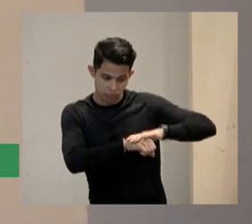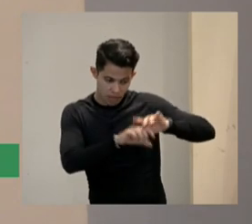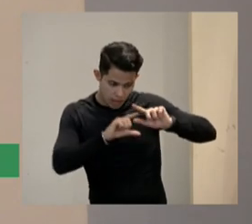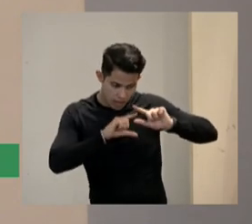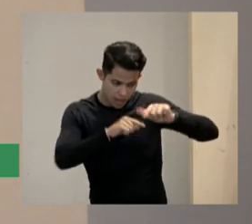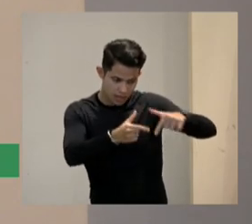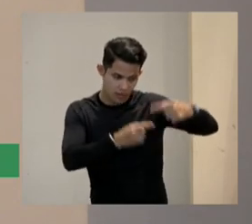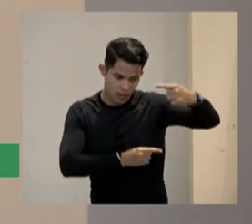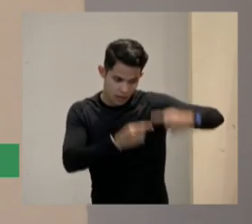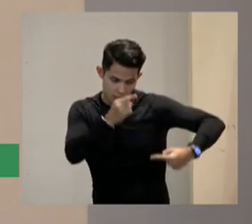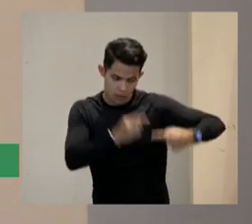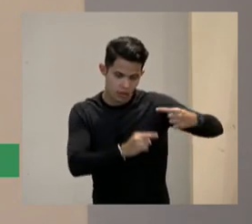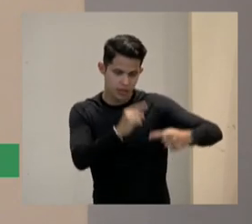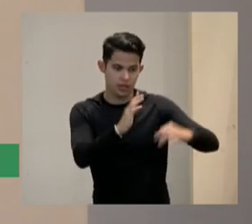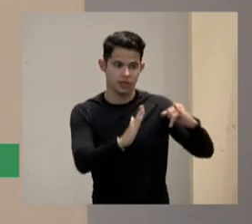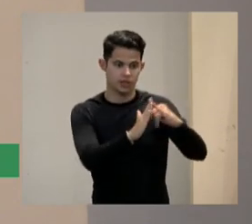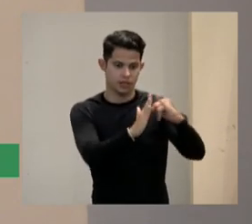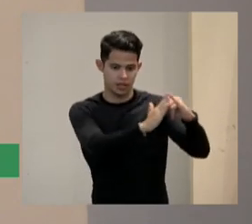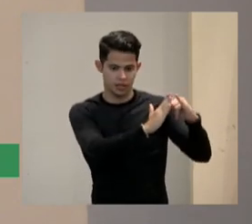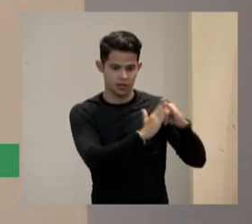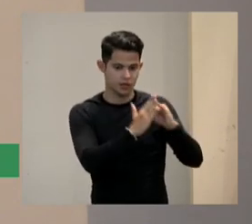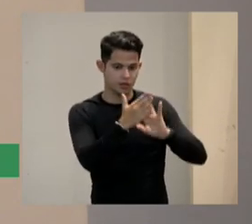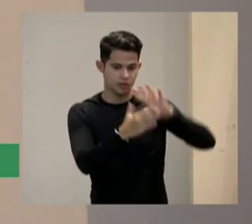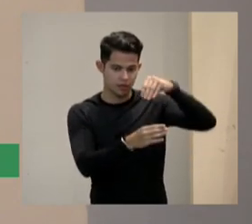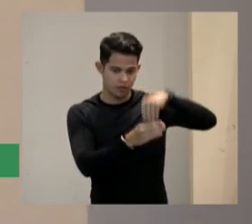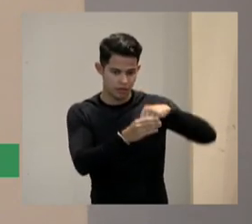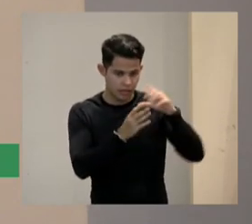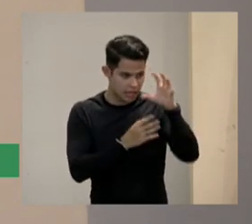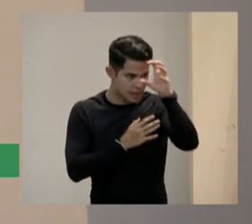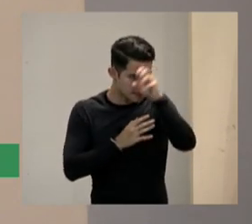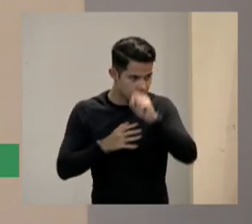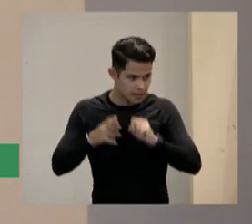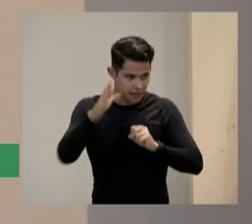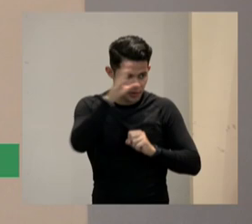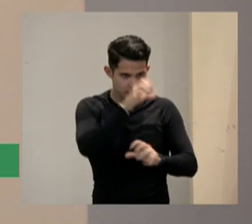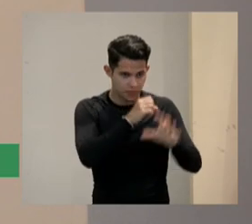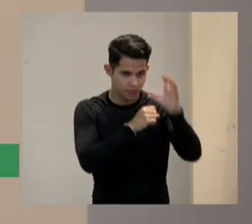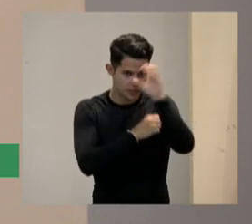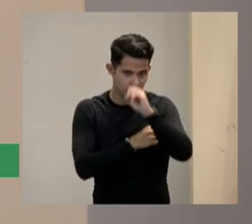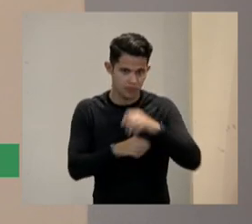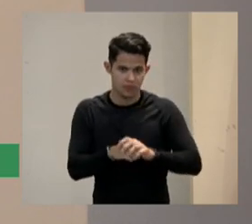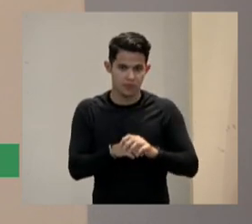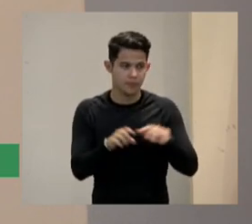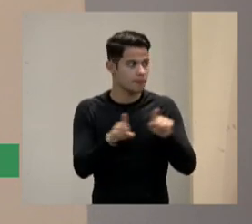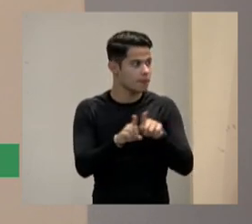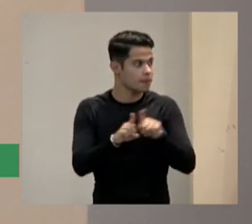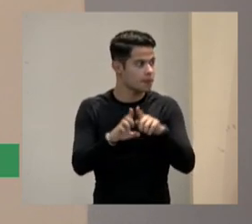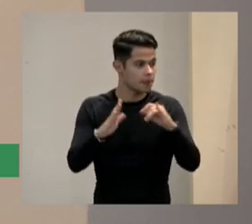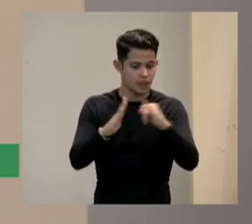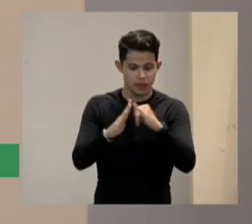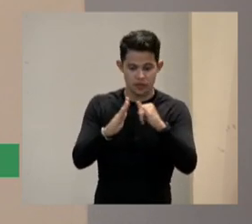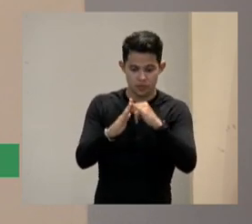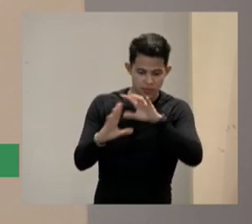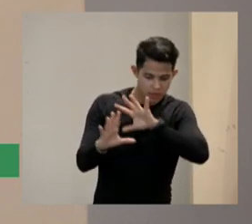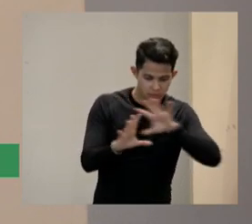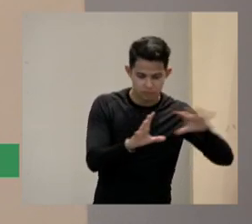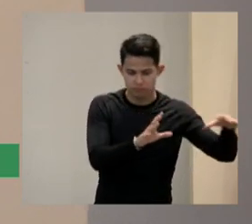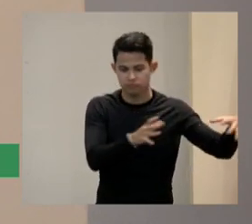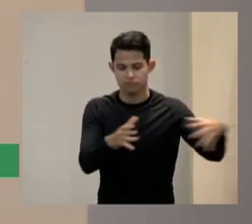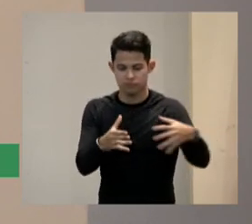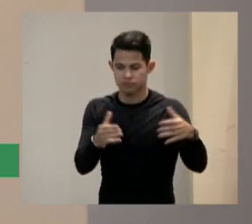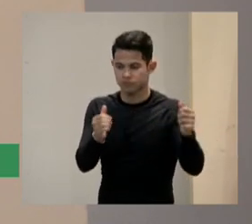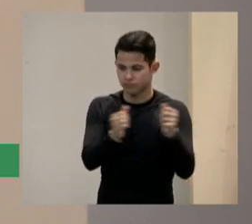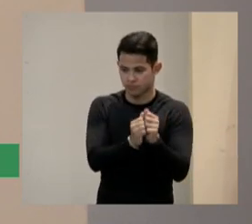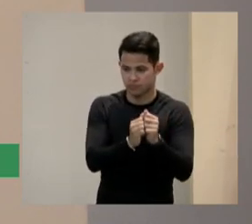como instituição que aprende como escola que aprende como uma instituição no seu conjunto as